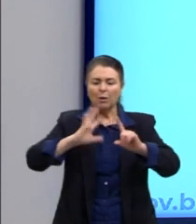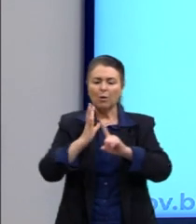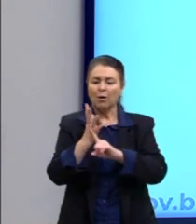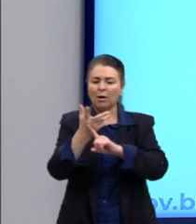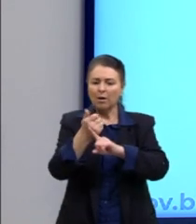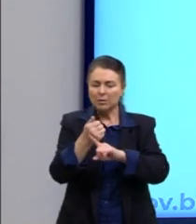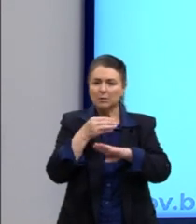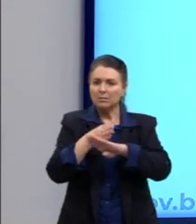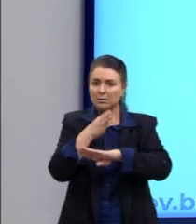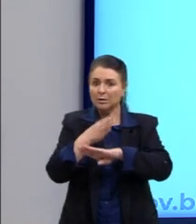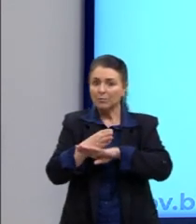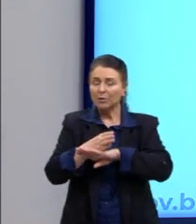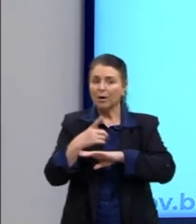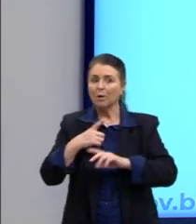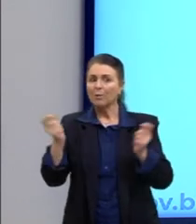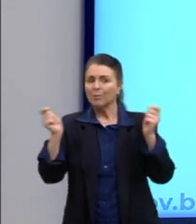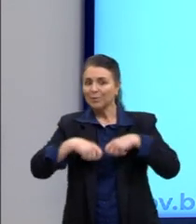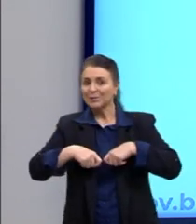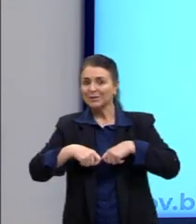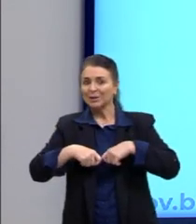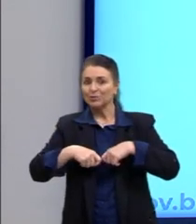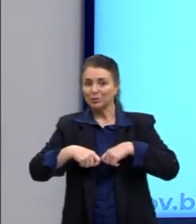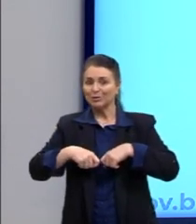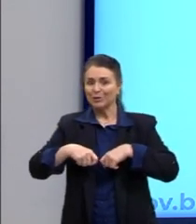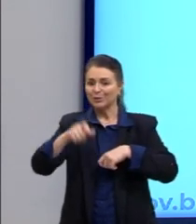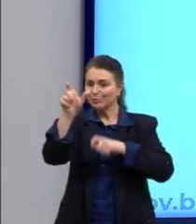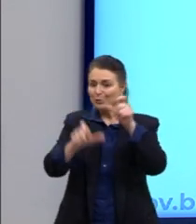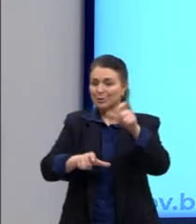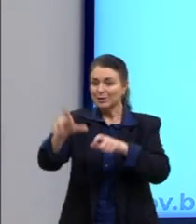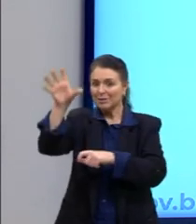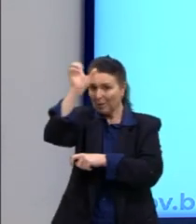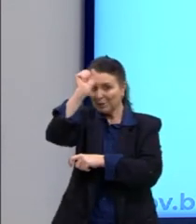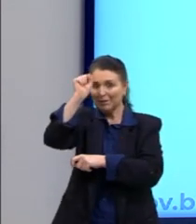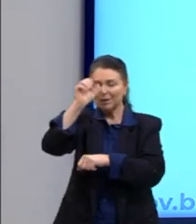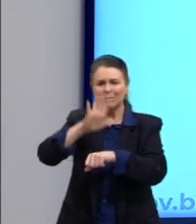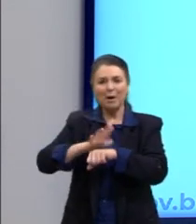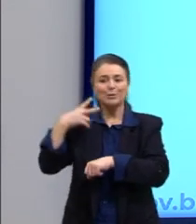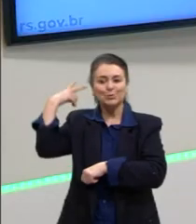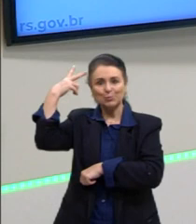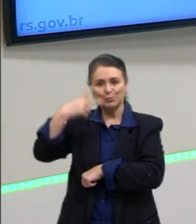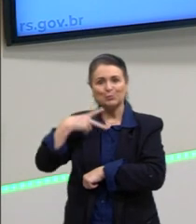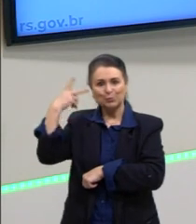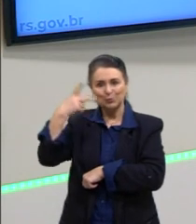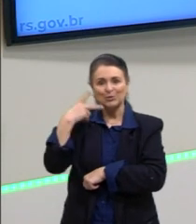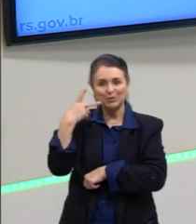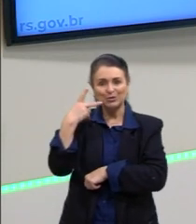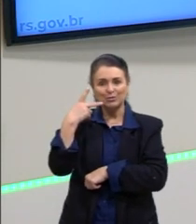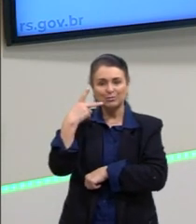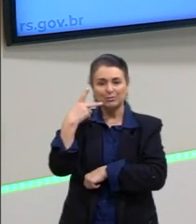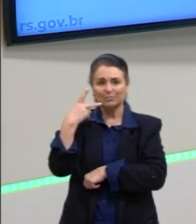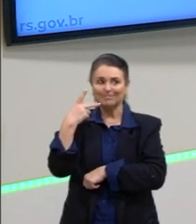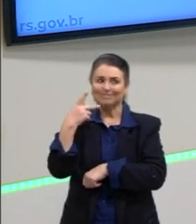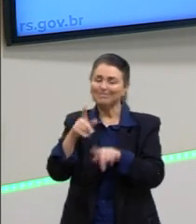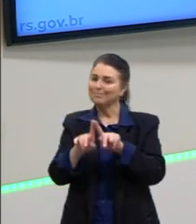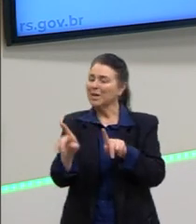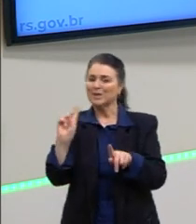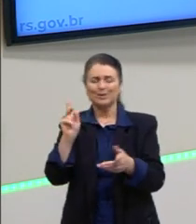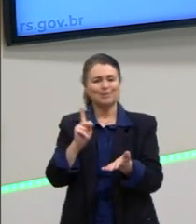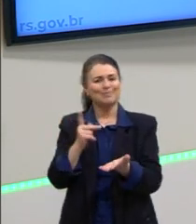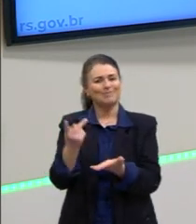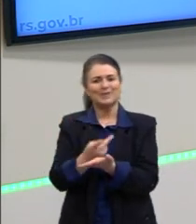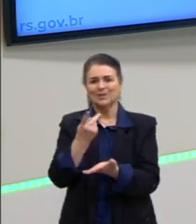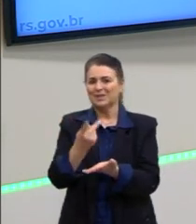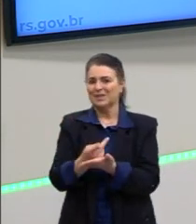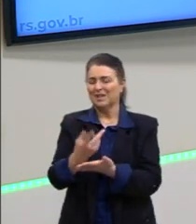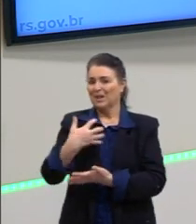tal, seria uma possibilidade de politização. Não ocorre. Ocorre, na grande maioria da população, o